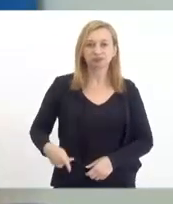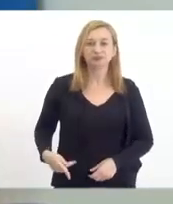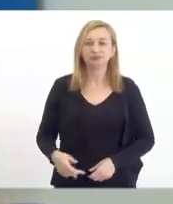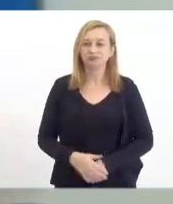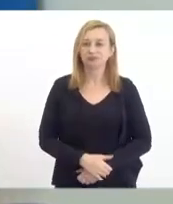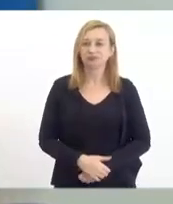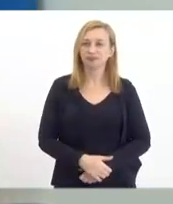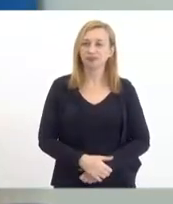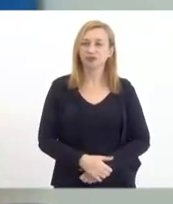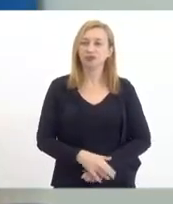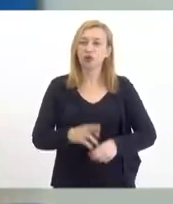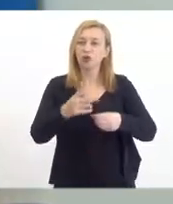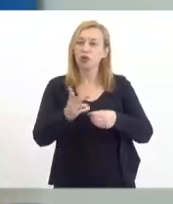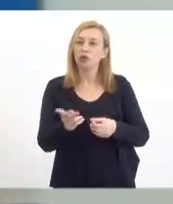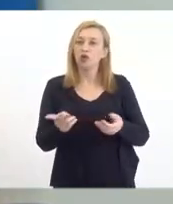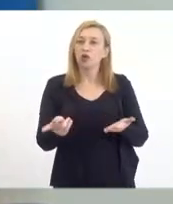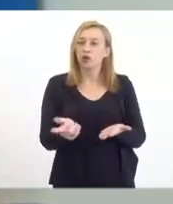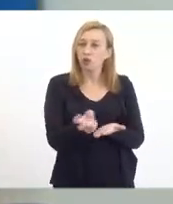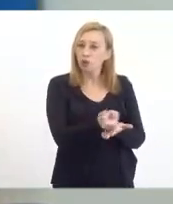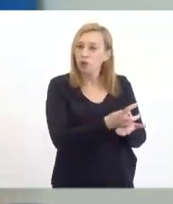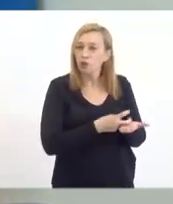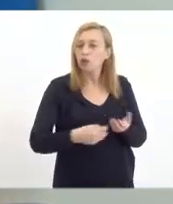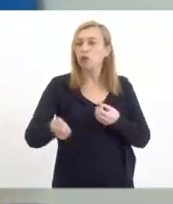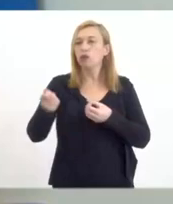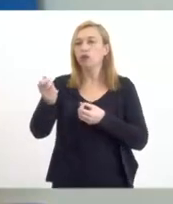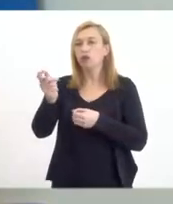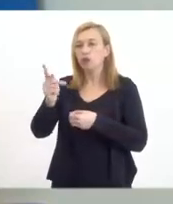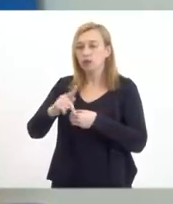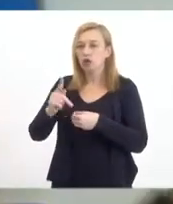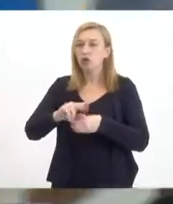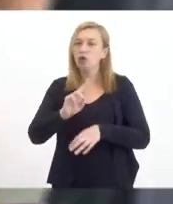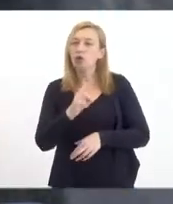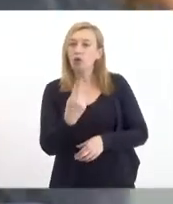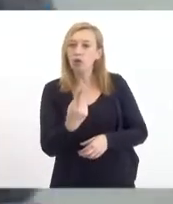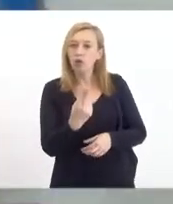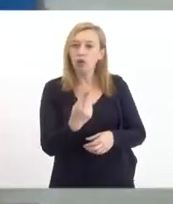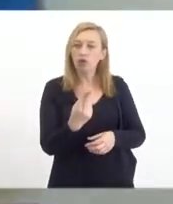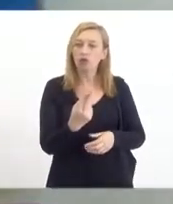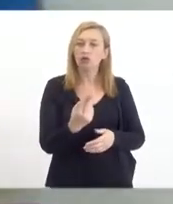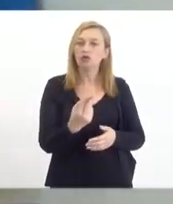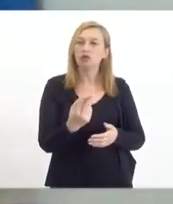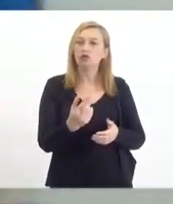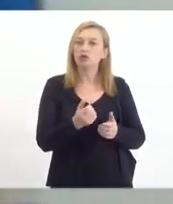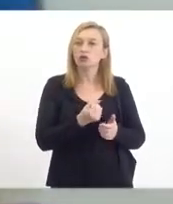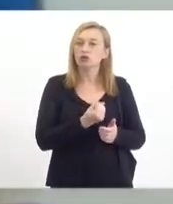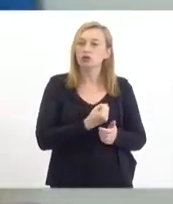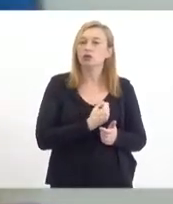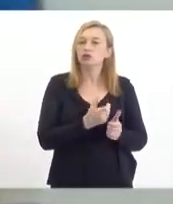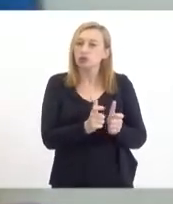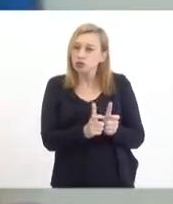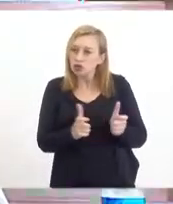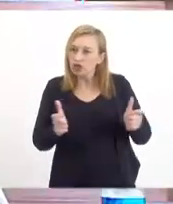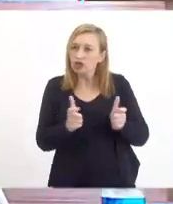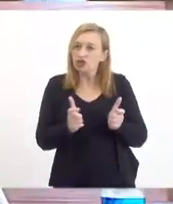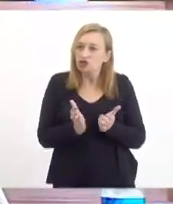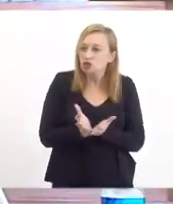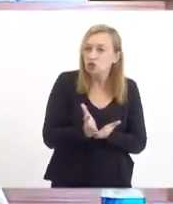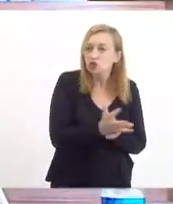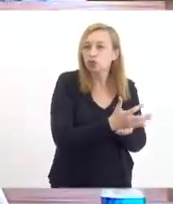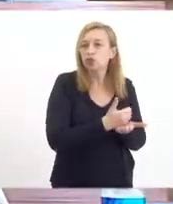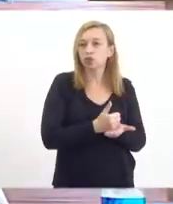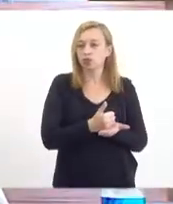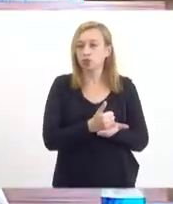o joit de petróleo ou a abundância dos recursos naturais, existem três